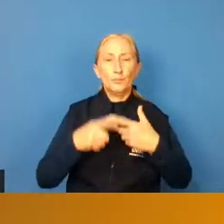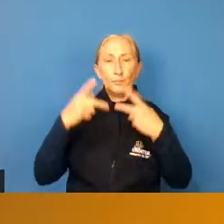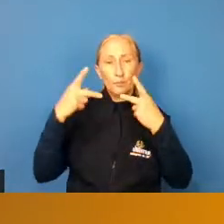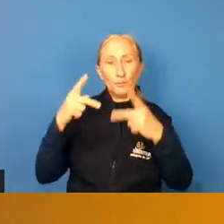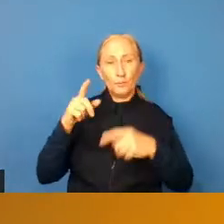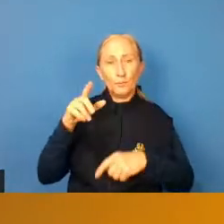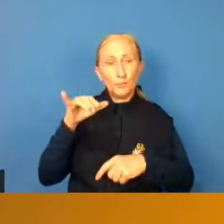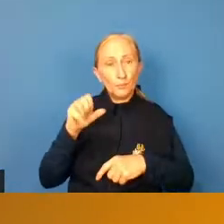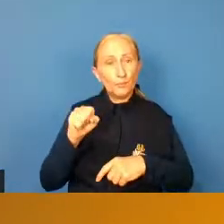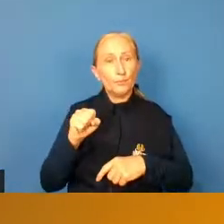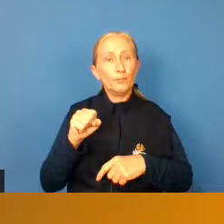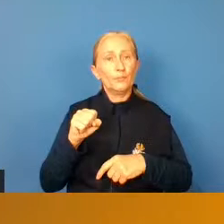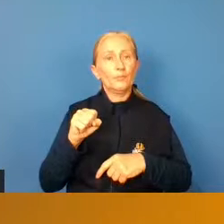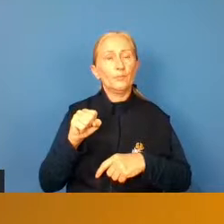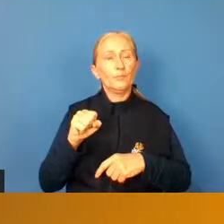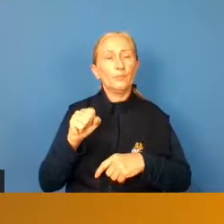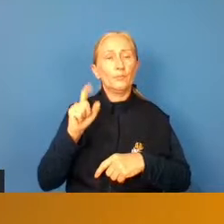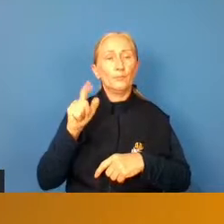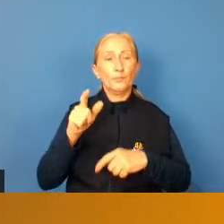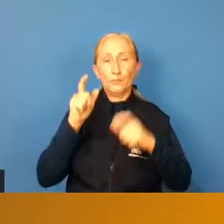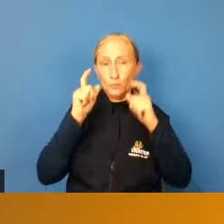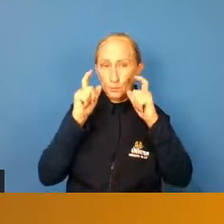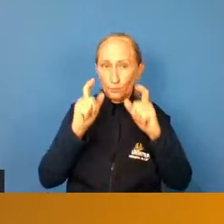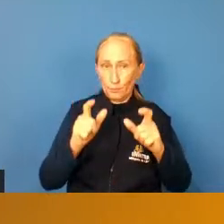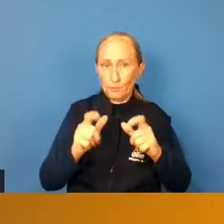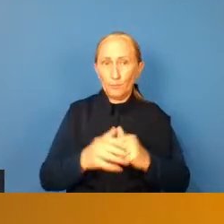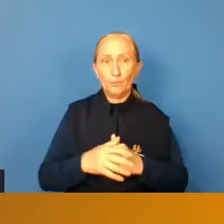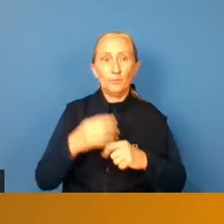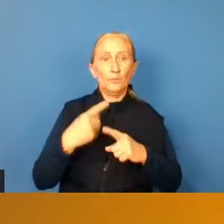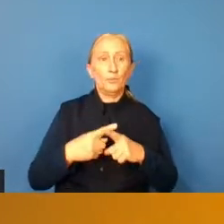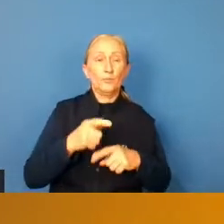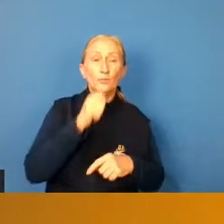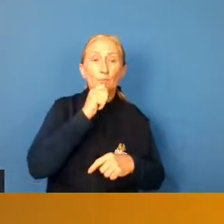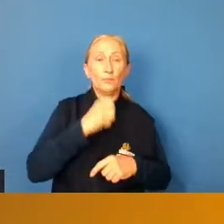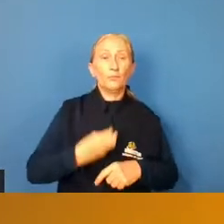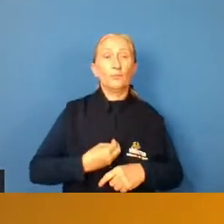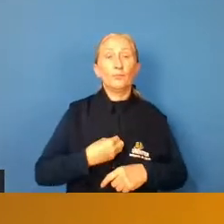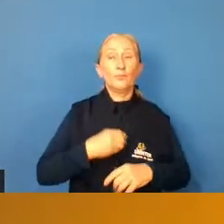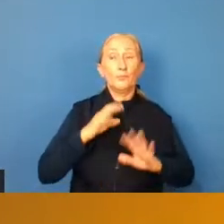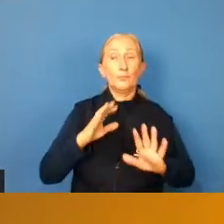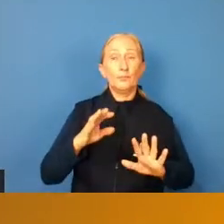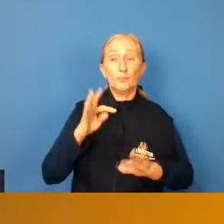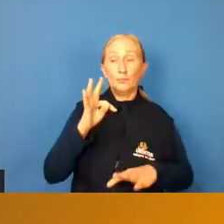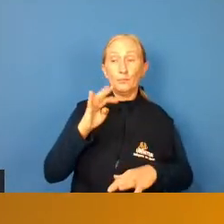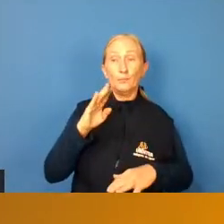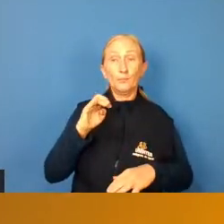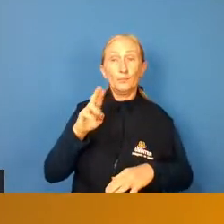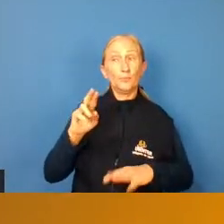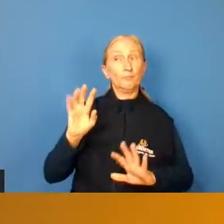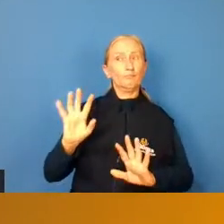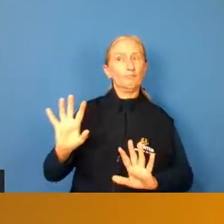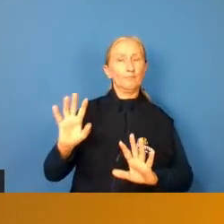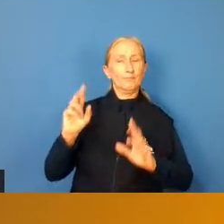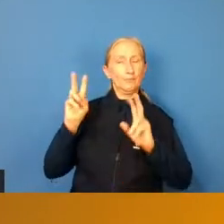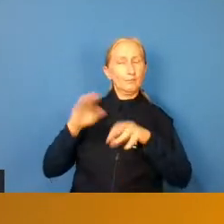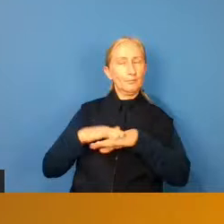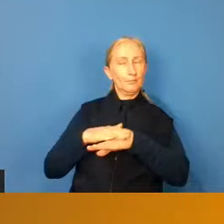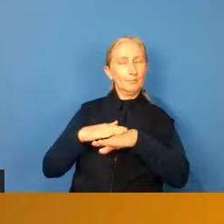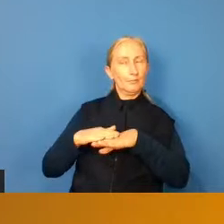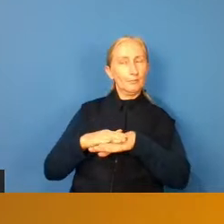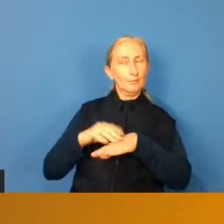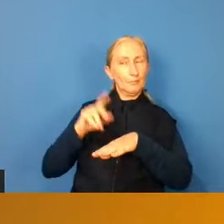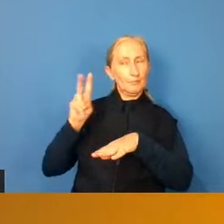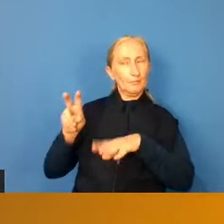é bem interessante, porque ainda existe um tabu sobre essa conversa, sobre